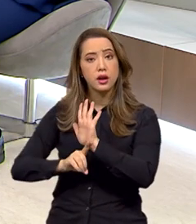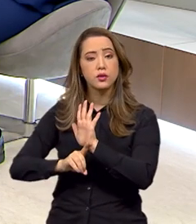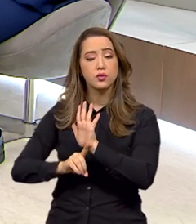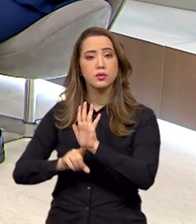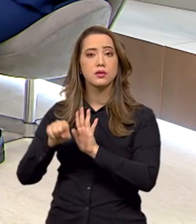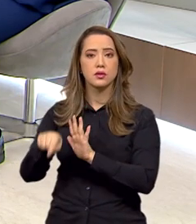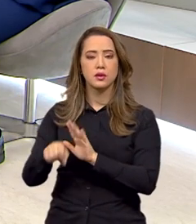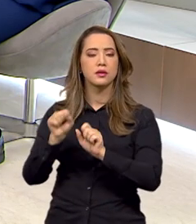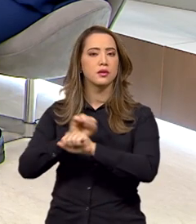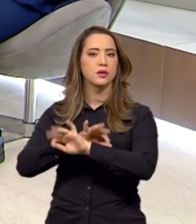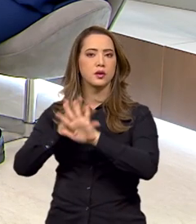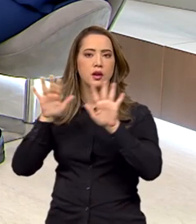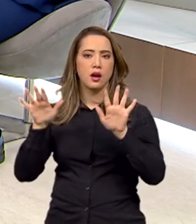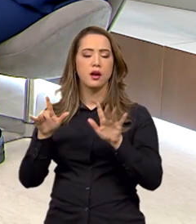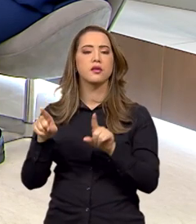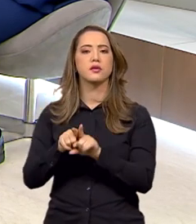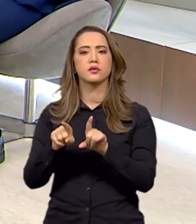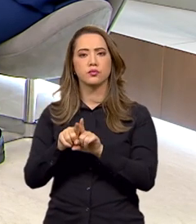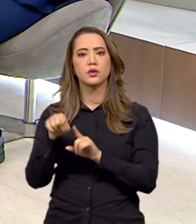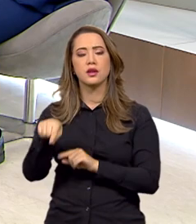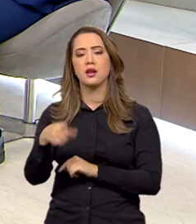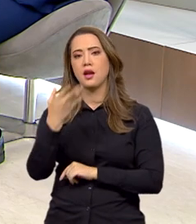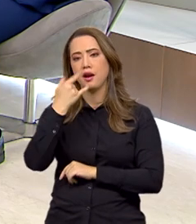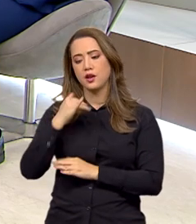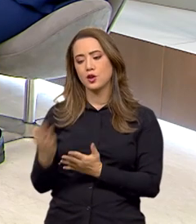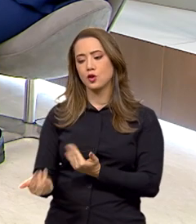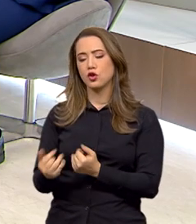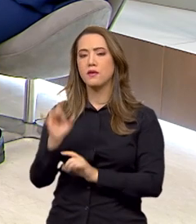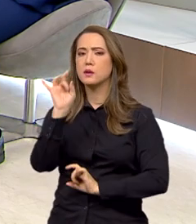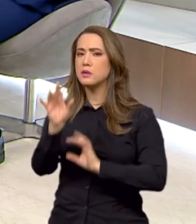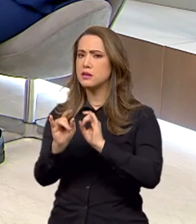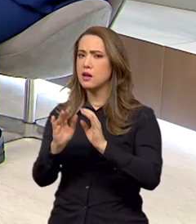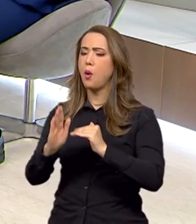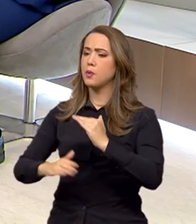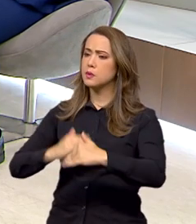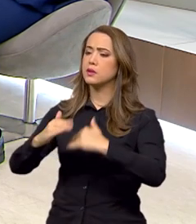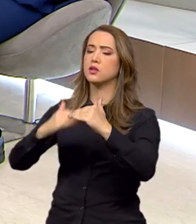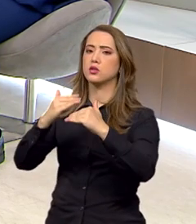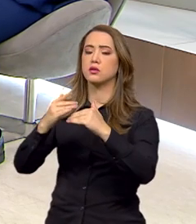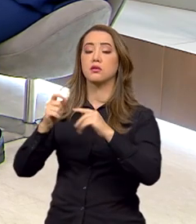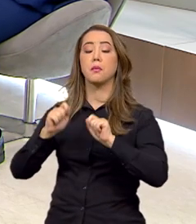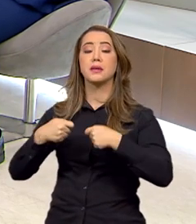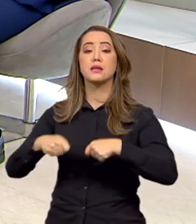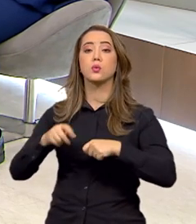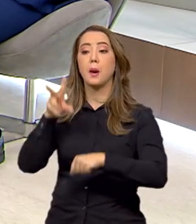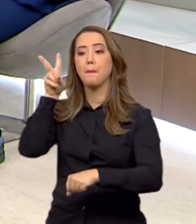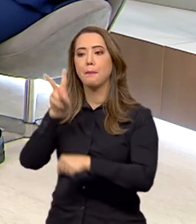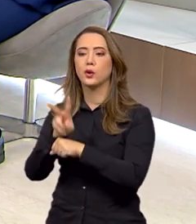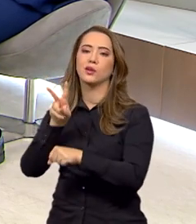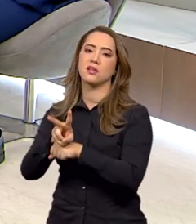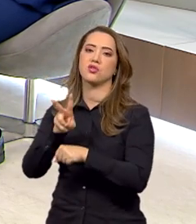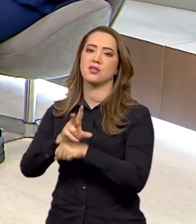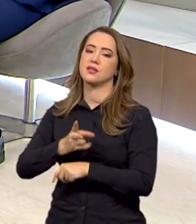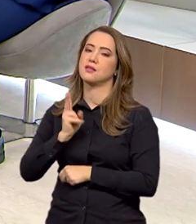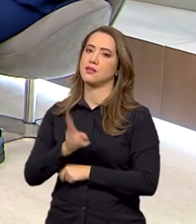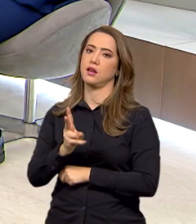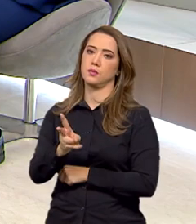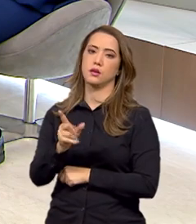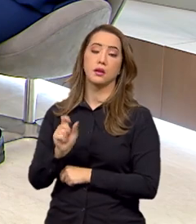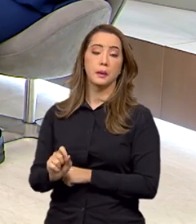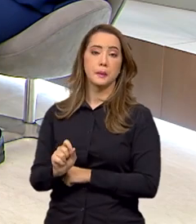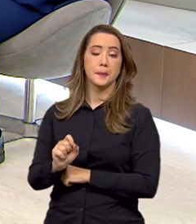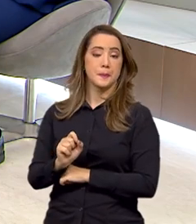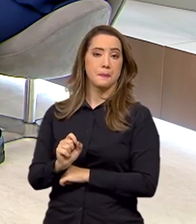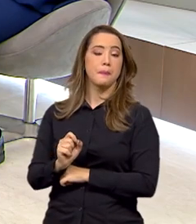a criança e o adolescente estão em especial condição de desenvolvimento. O isso quer dizer? Precisam de proteção. E aí coloca um